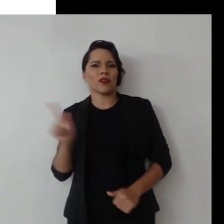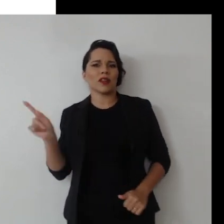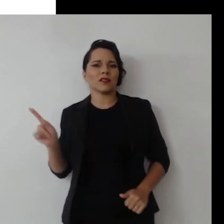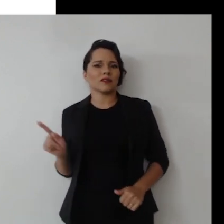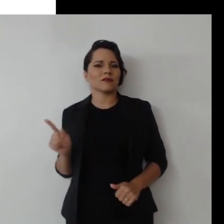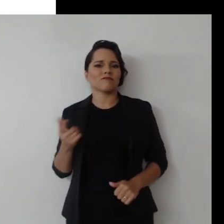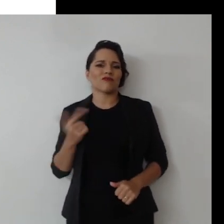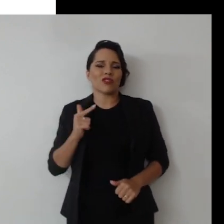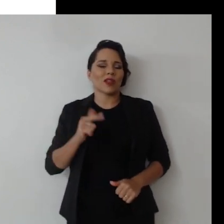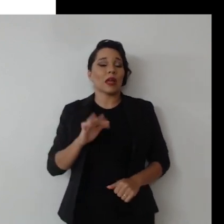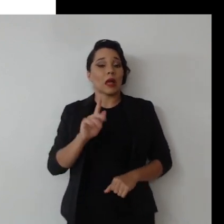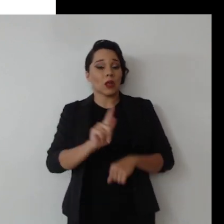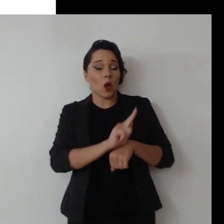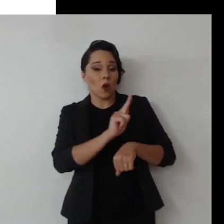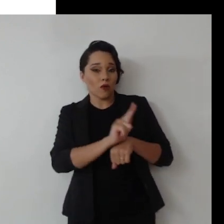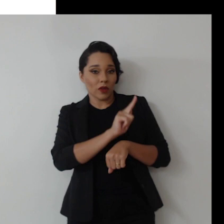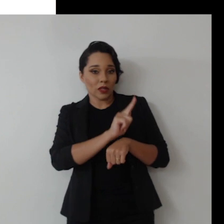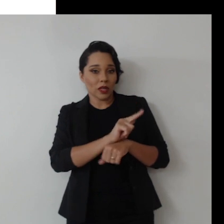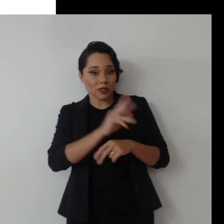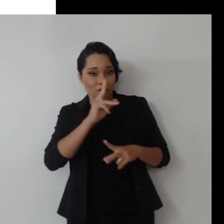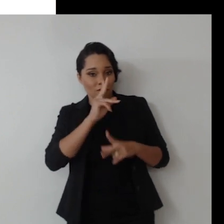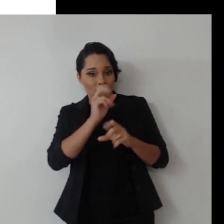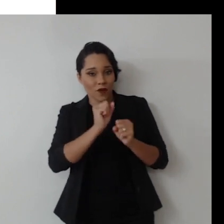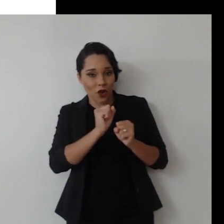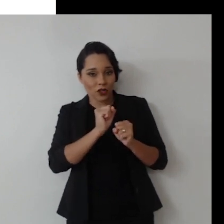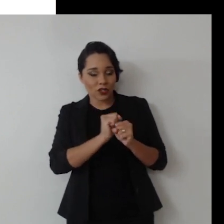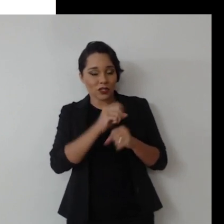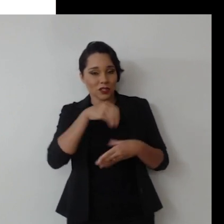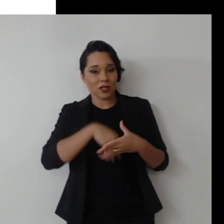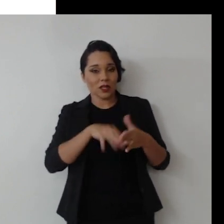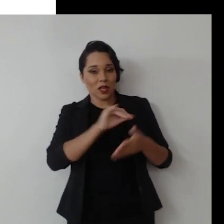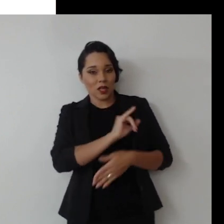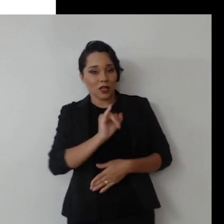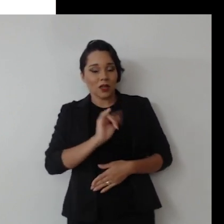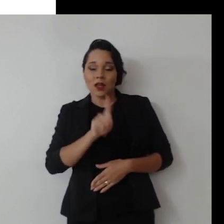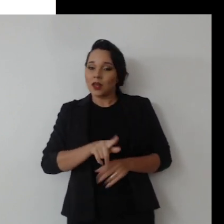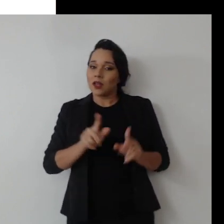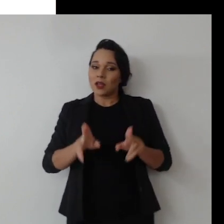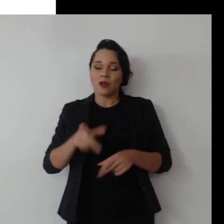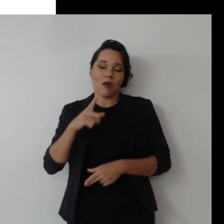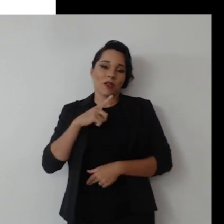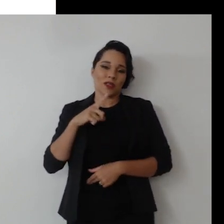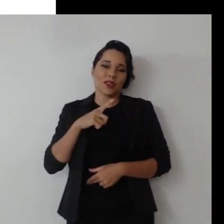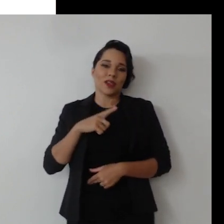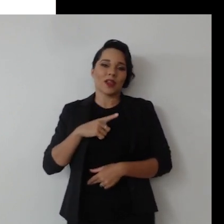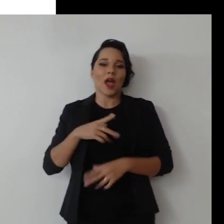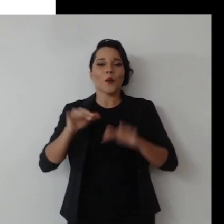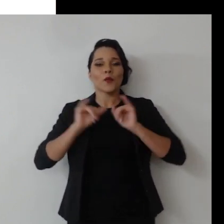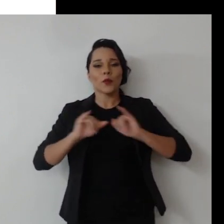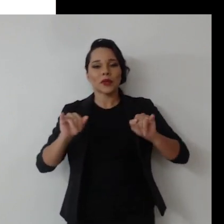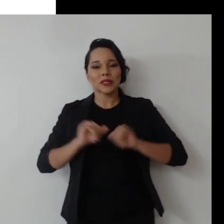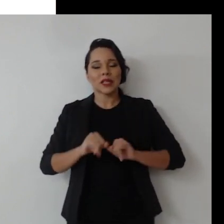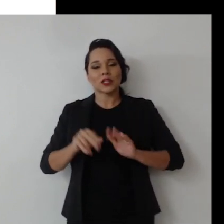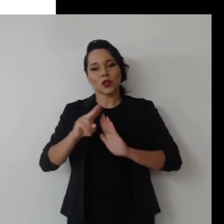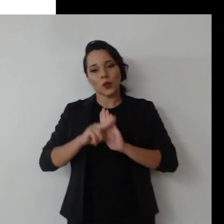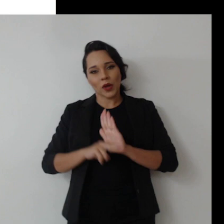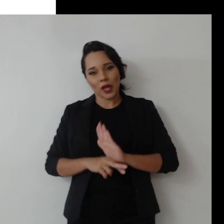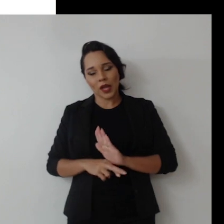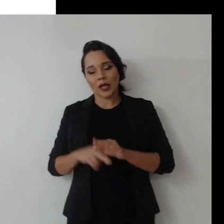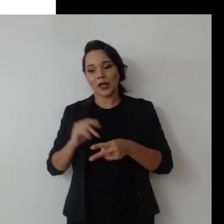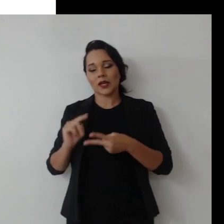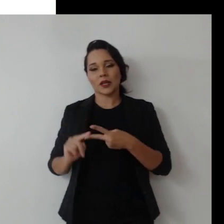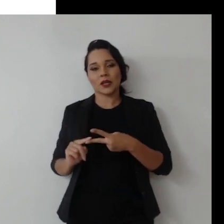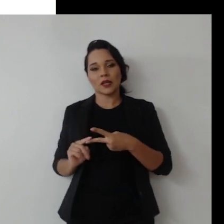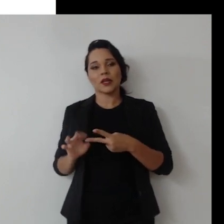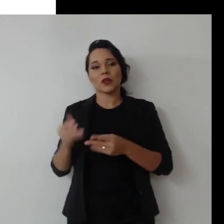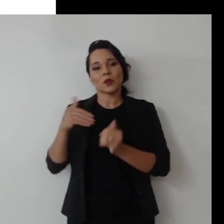Então, governança, ter uma governança fortalecida na instituição é ter a publicidade como regra e o